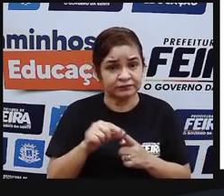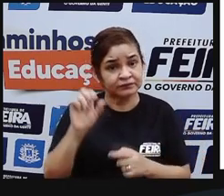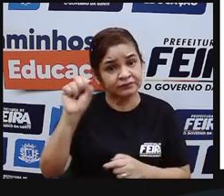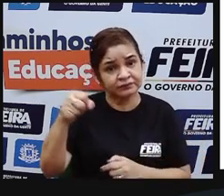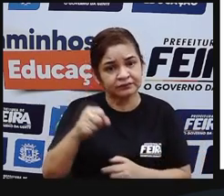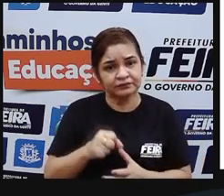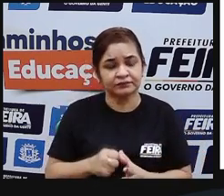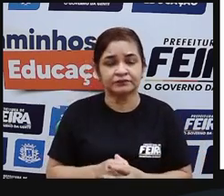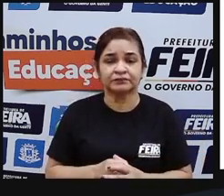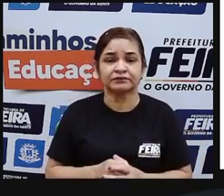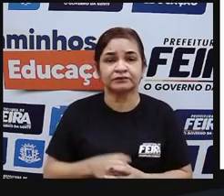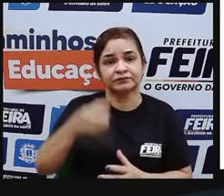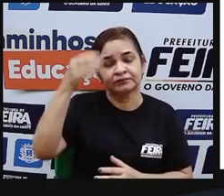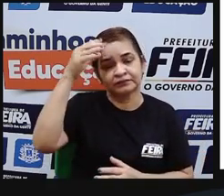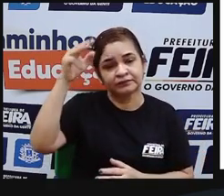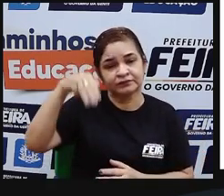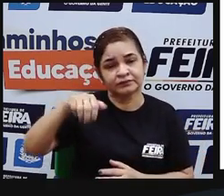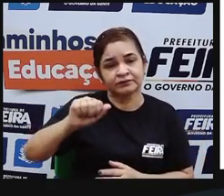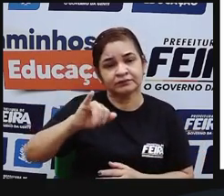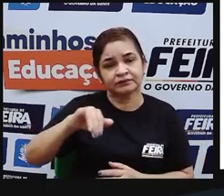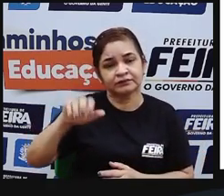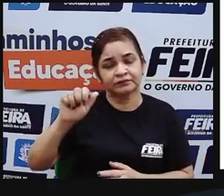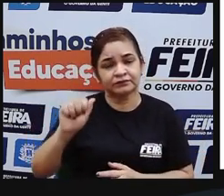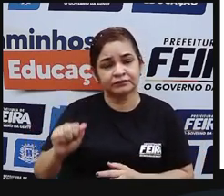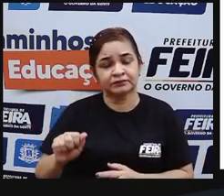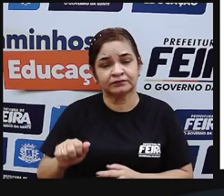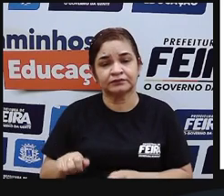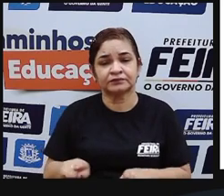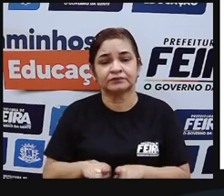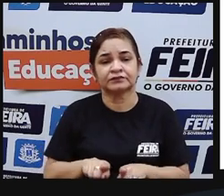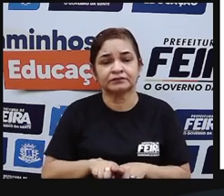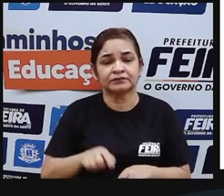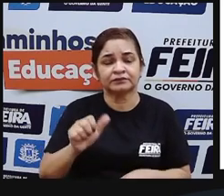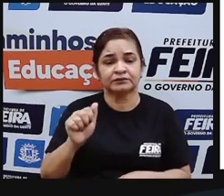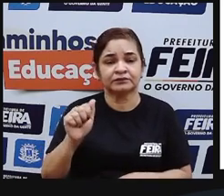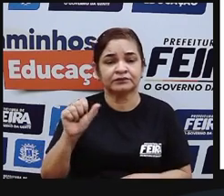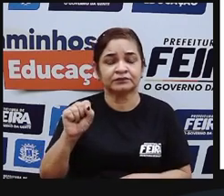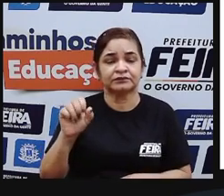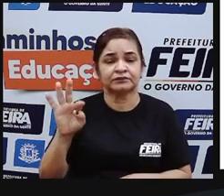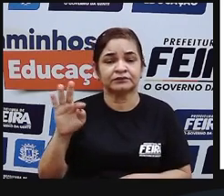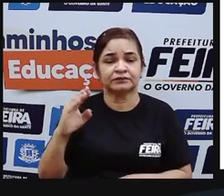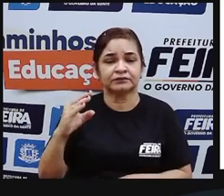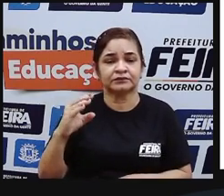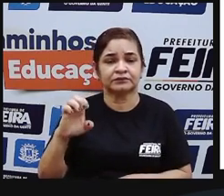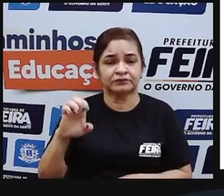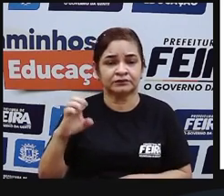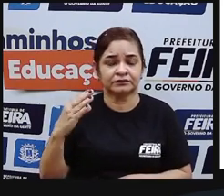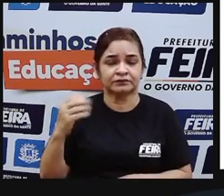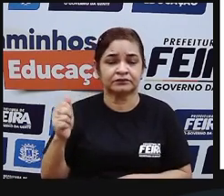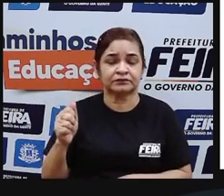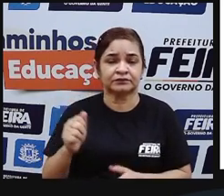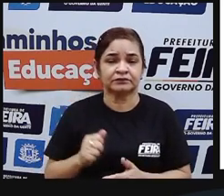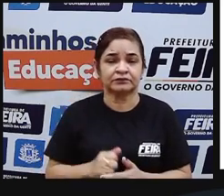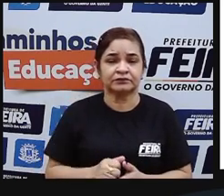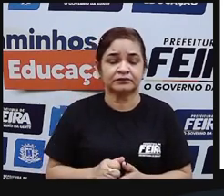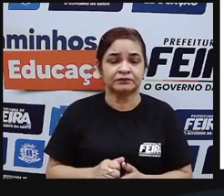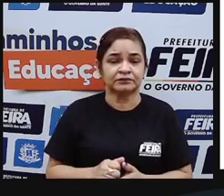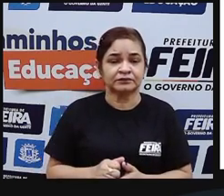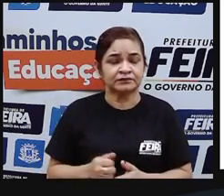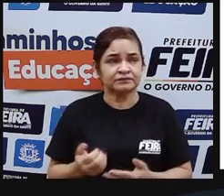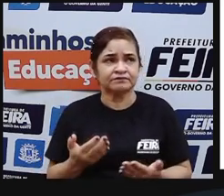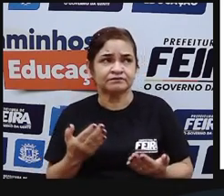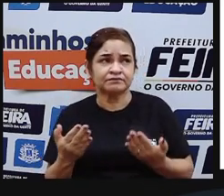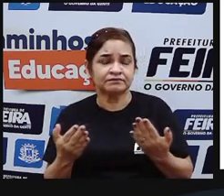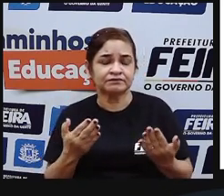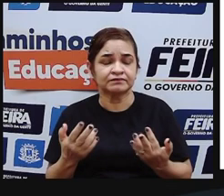a cultura maia e a cultura asteca que a gente vai ver aqui tem uma proximidade muito grande com as culturas do